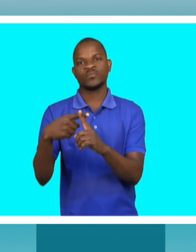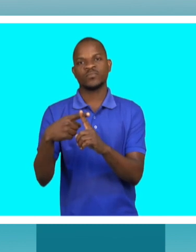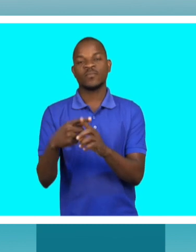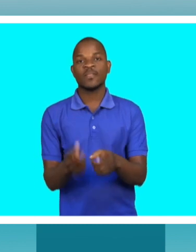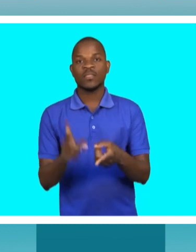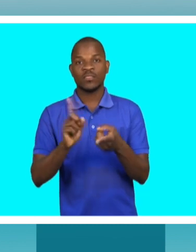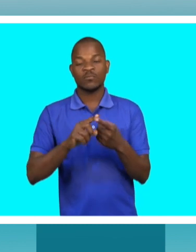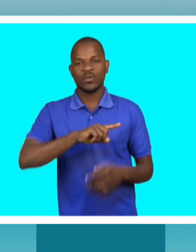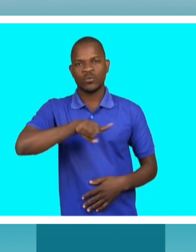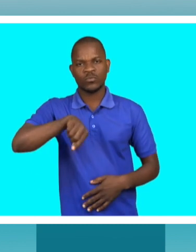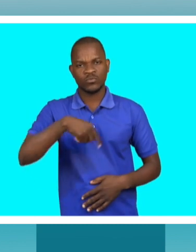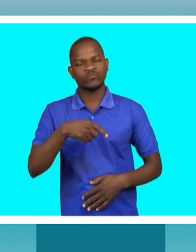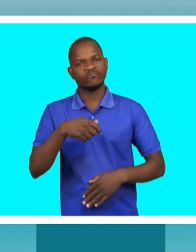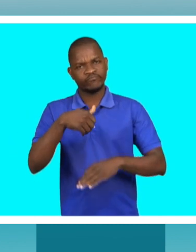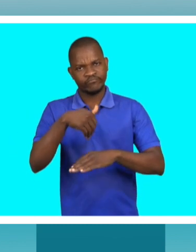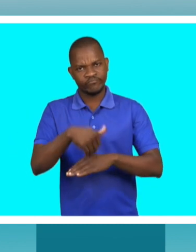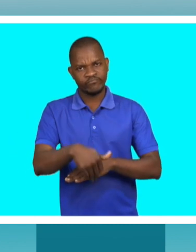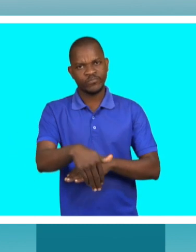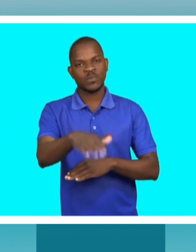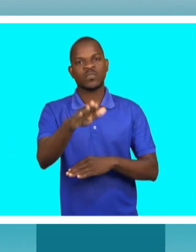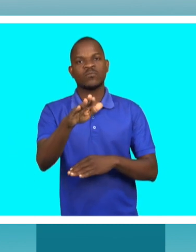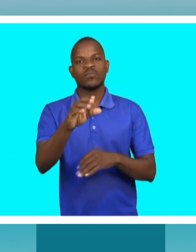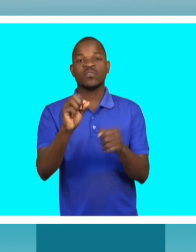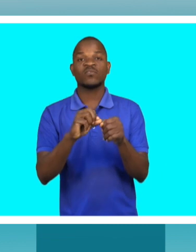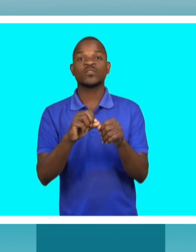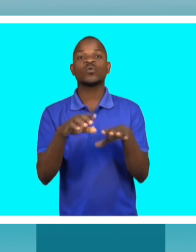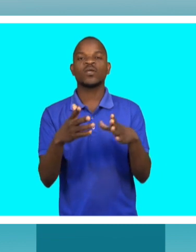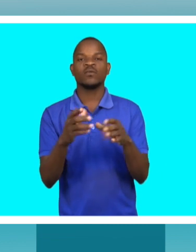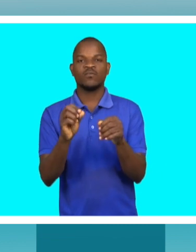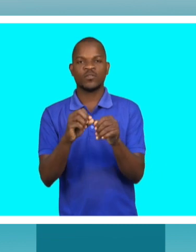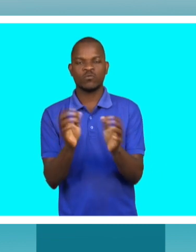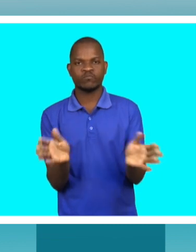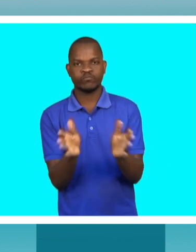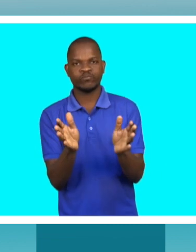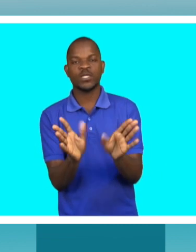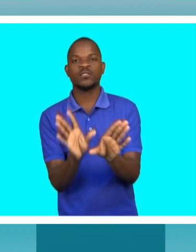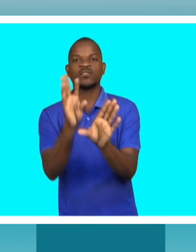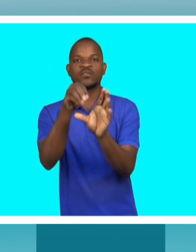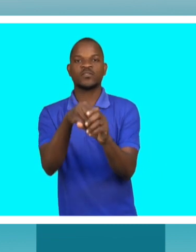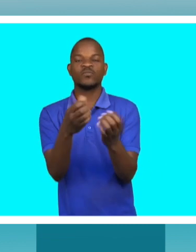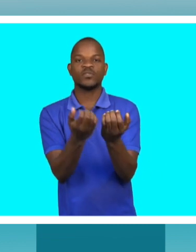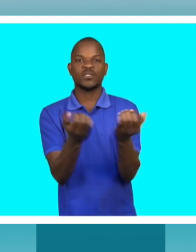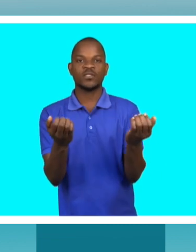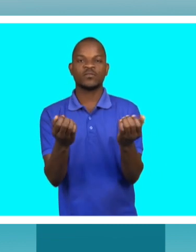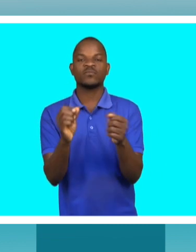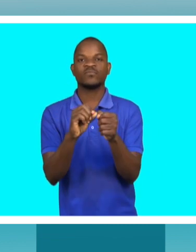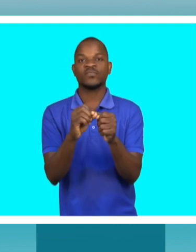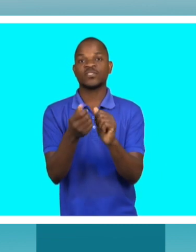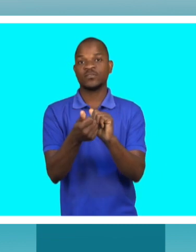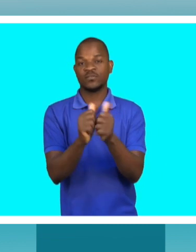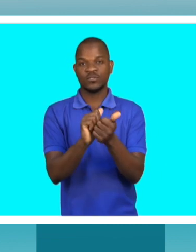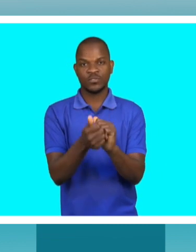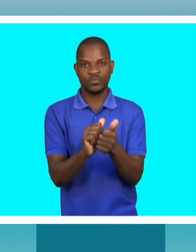positivo. e nós continuamos a garantir a integração das crianças na